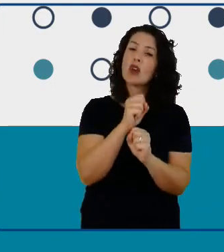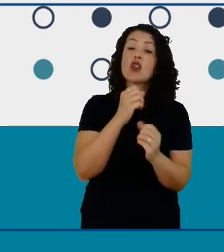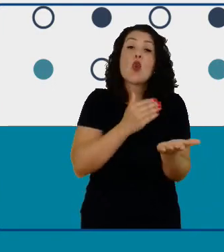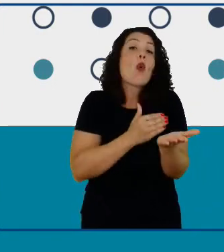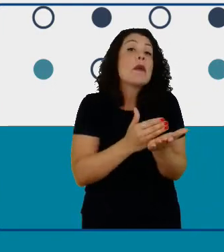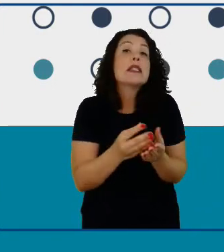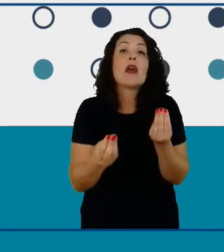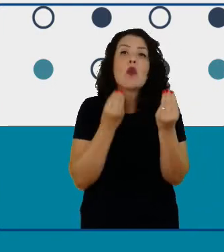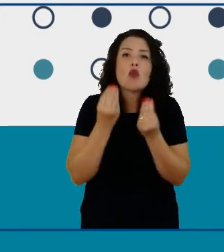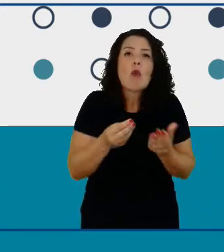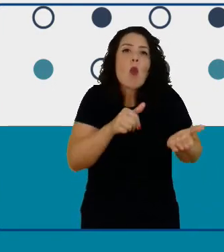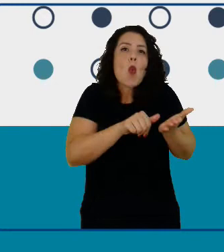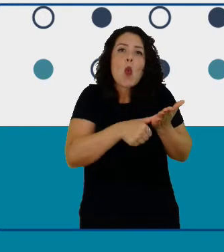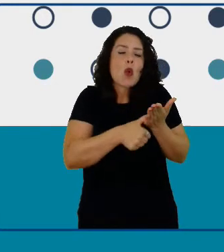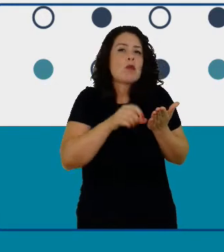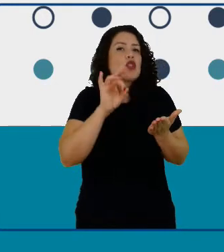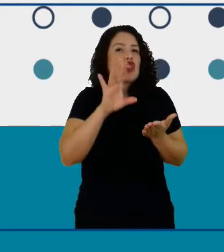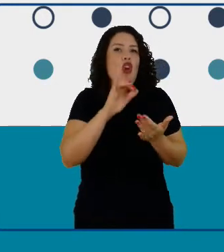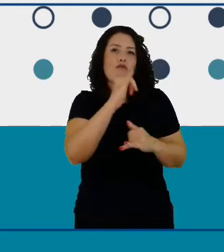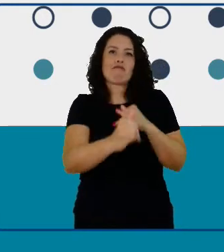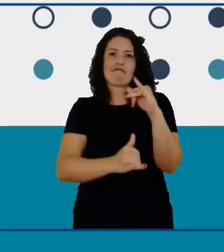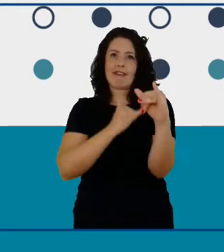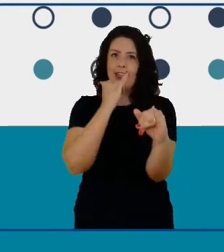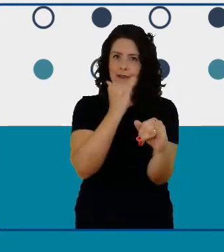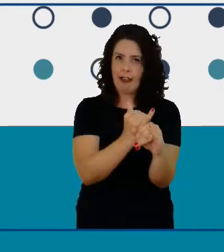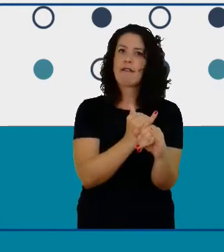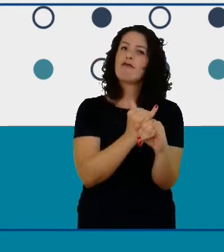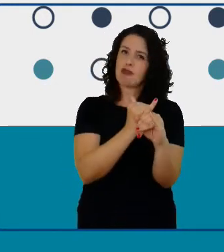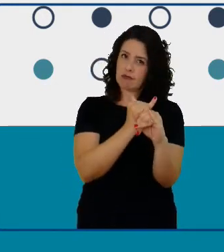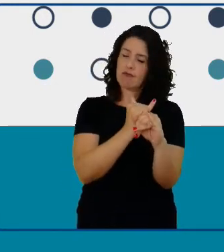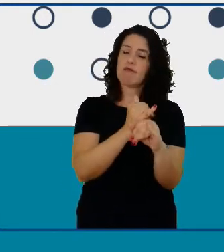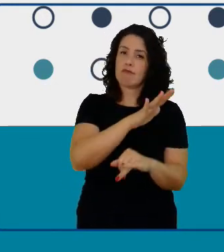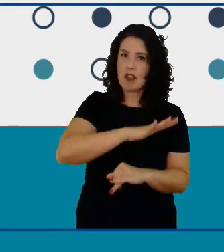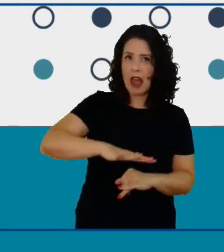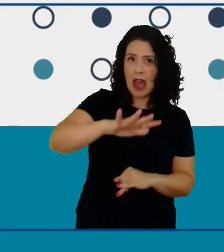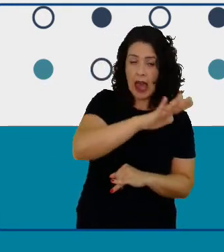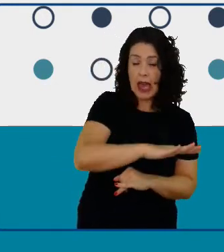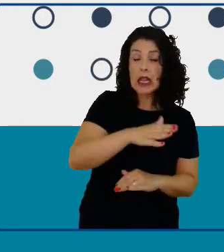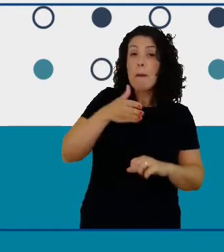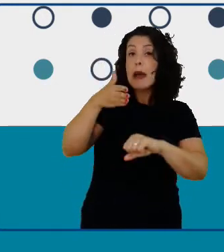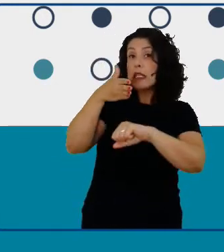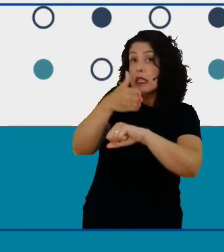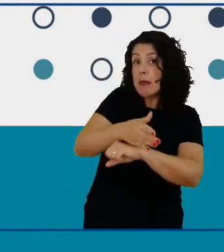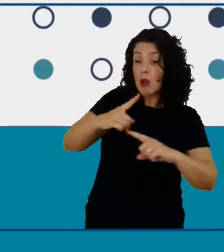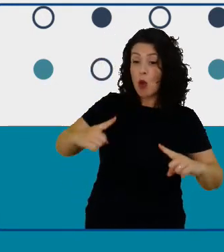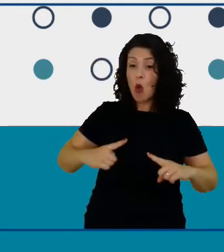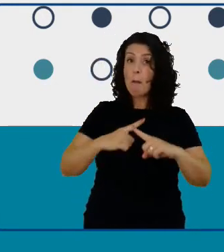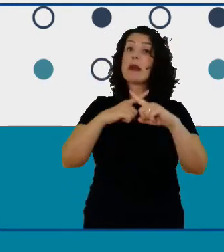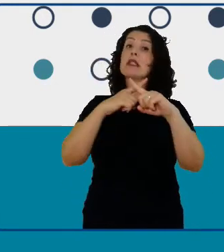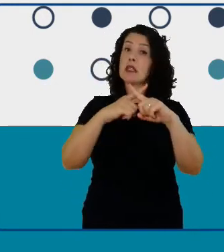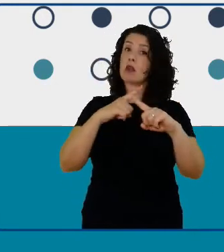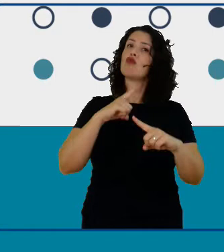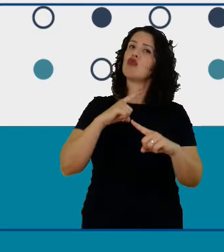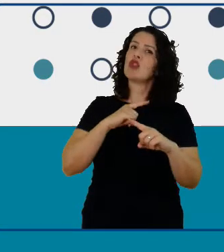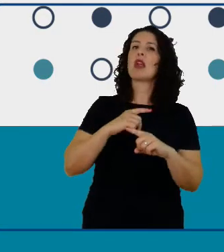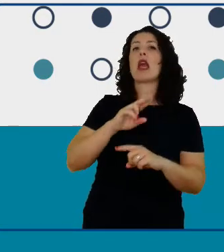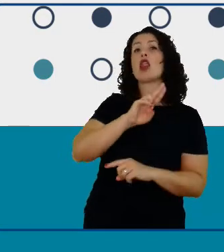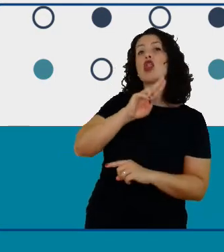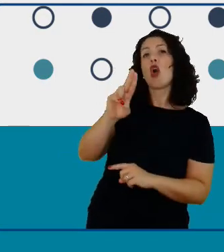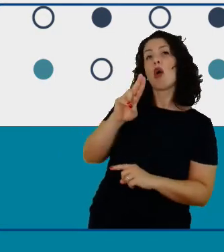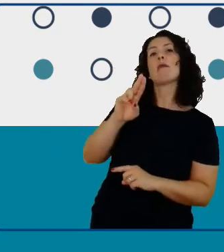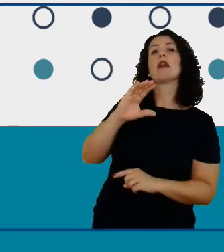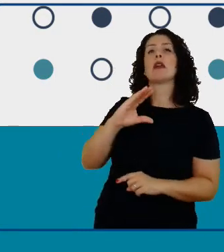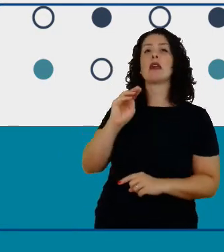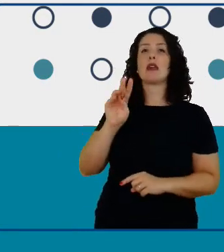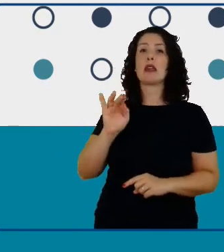e participaram em uma competição chamada Cyber Centurion e